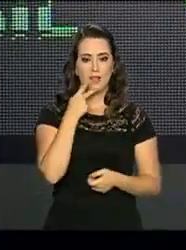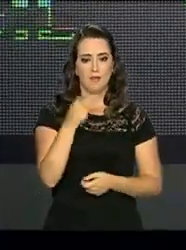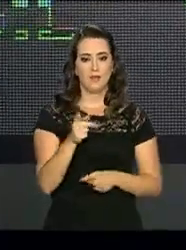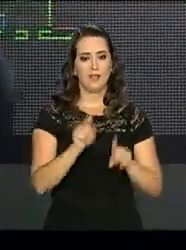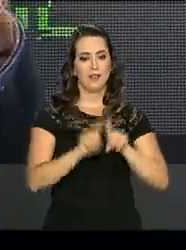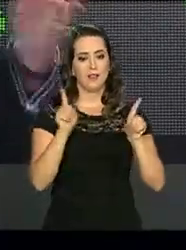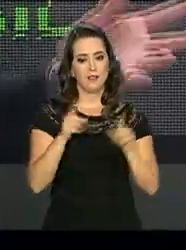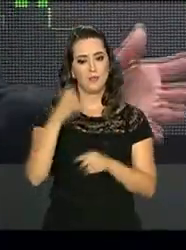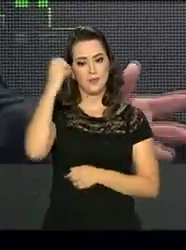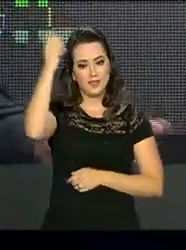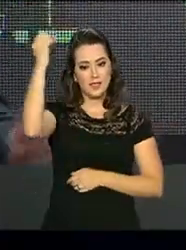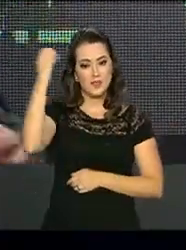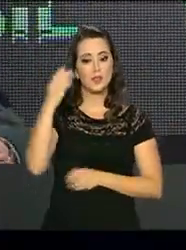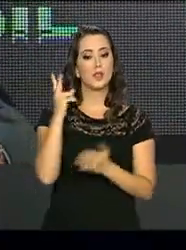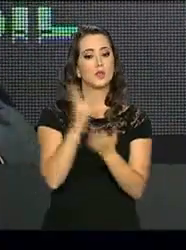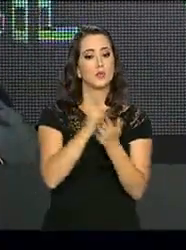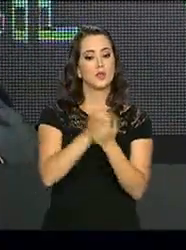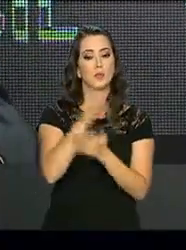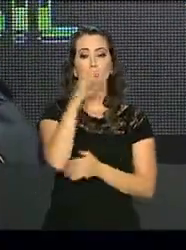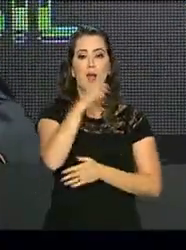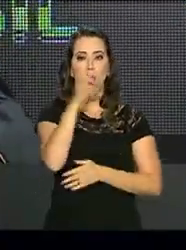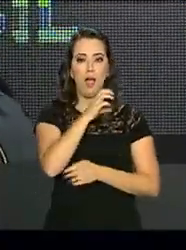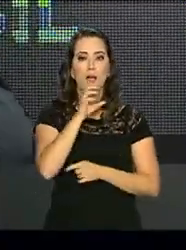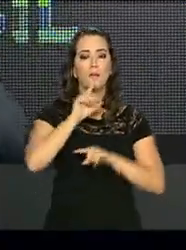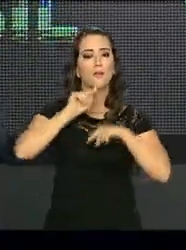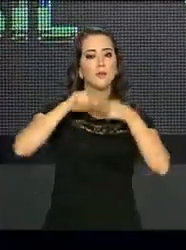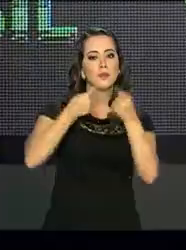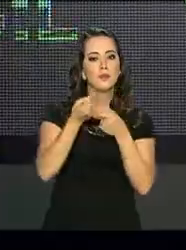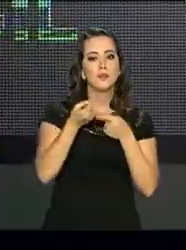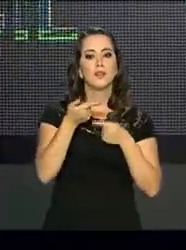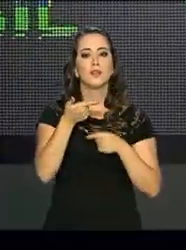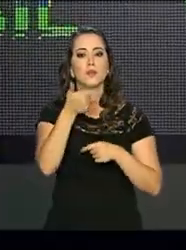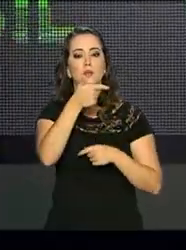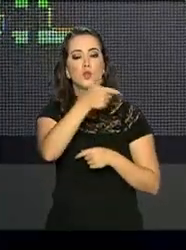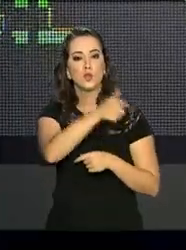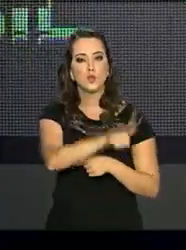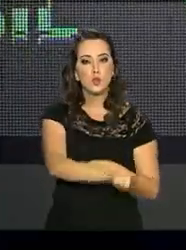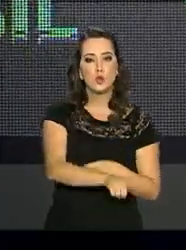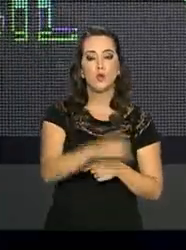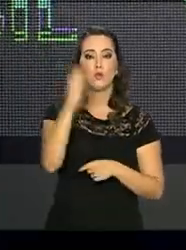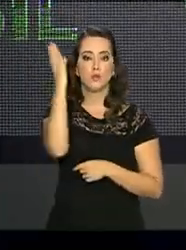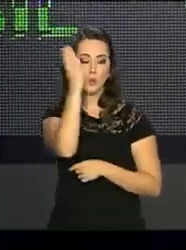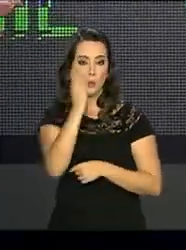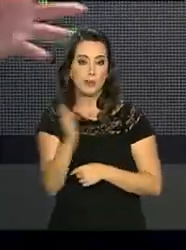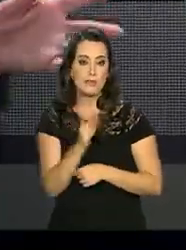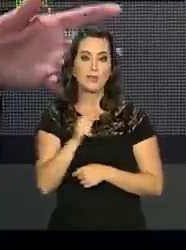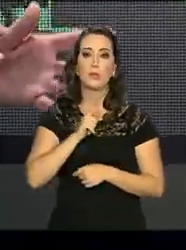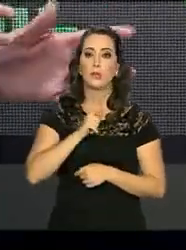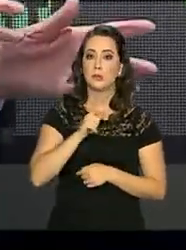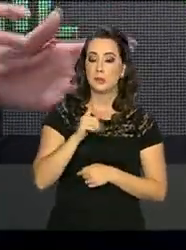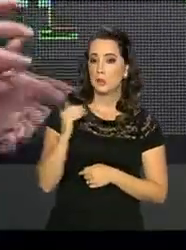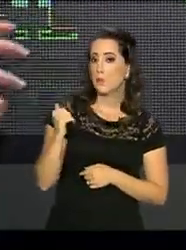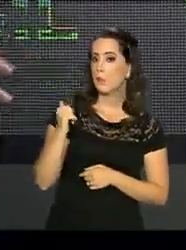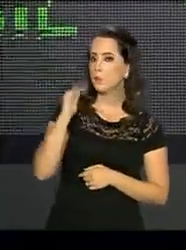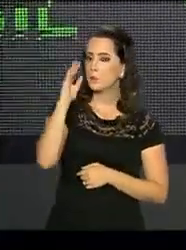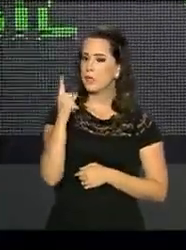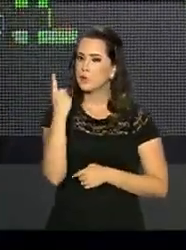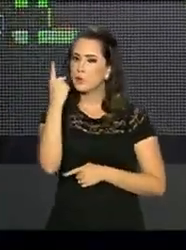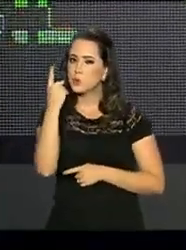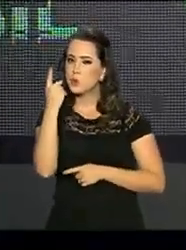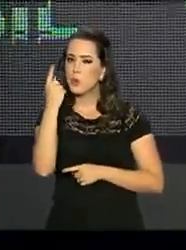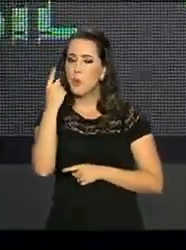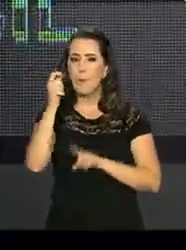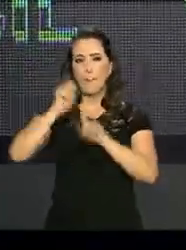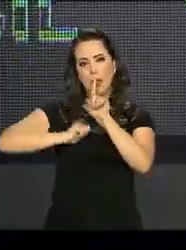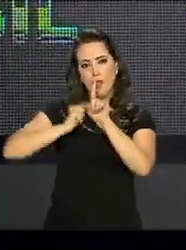que esta viagem, embora rapidíssima, porque logo depois voltamos todos para o Brasil, temos mais um mês e pouco de